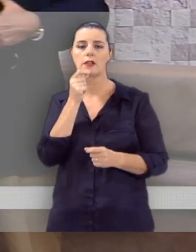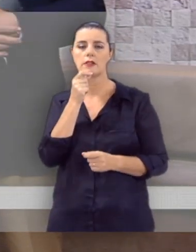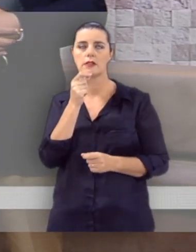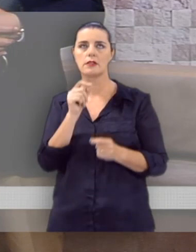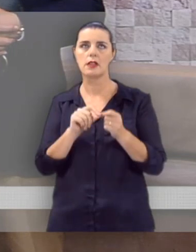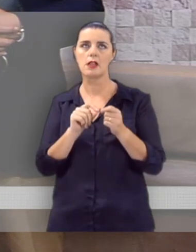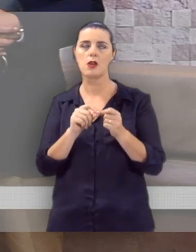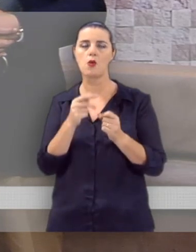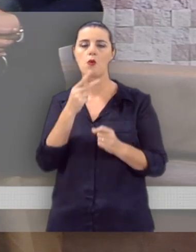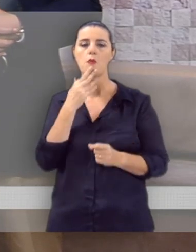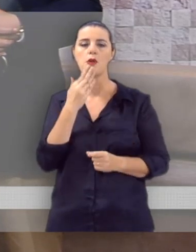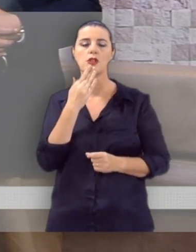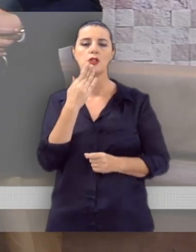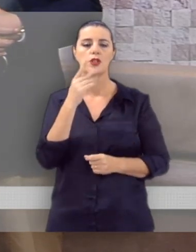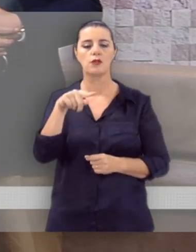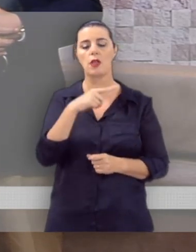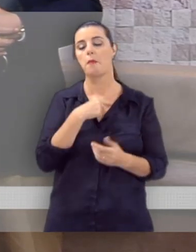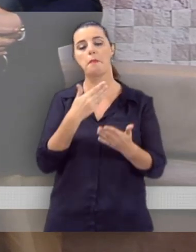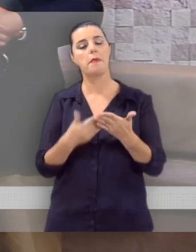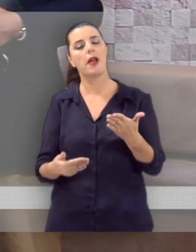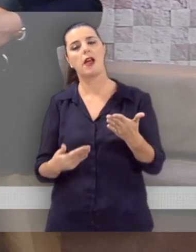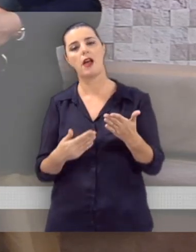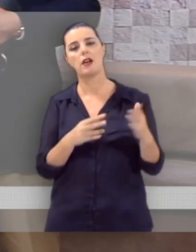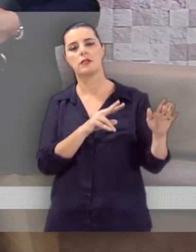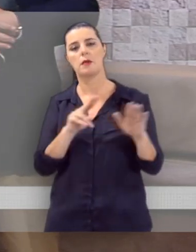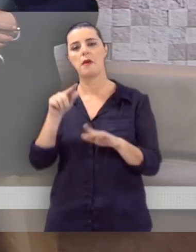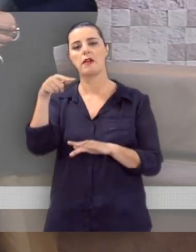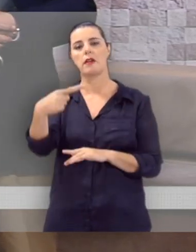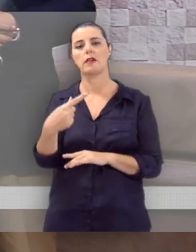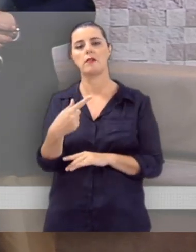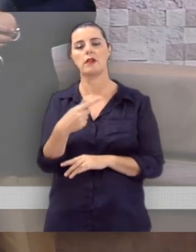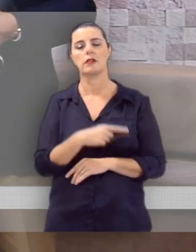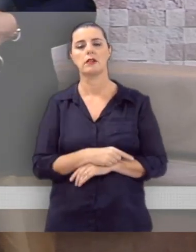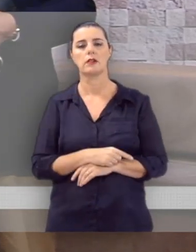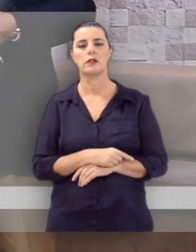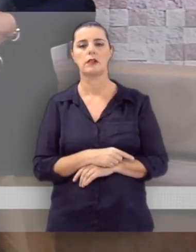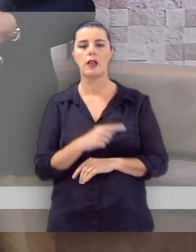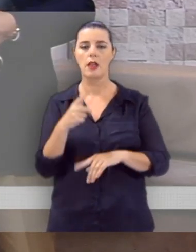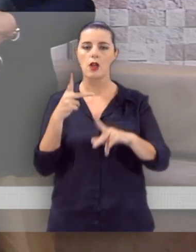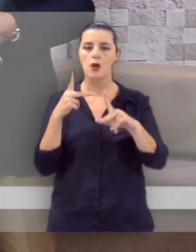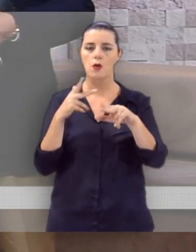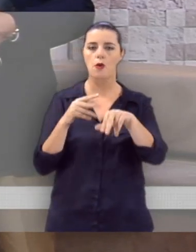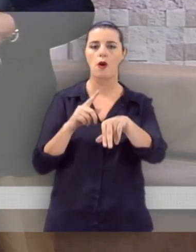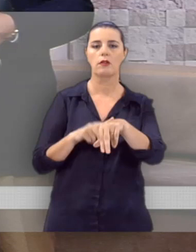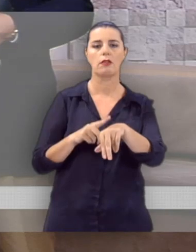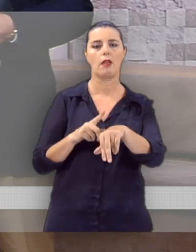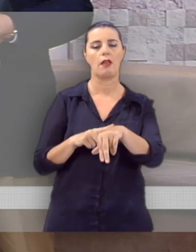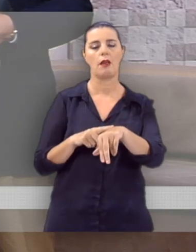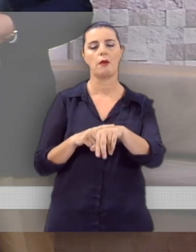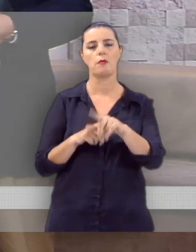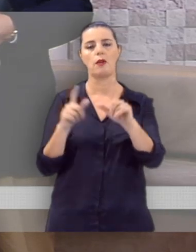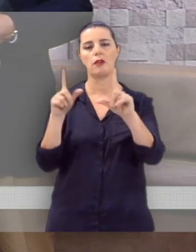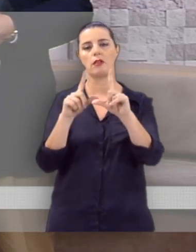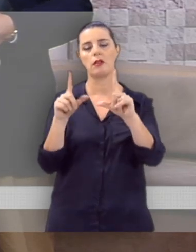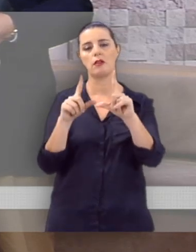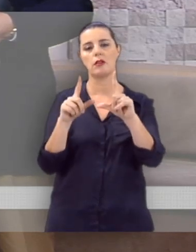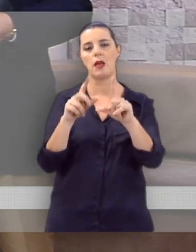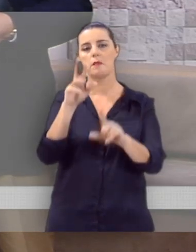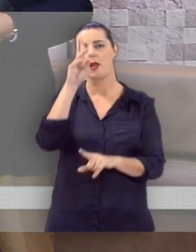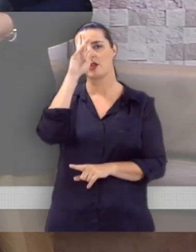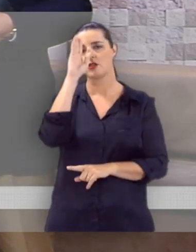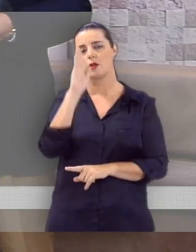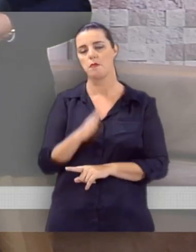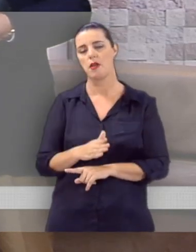fazer aqui um apelo a você, pra que você não perca o próximo programa, no próximo sábado, nesta mesma emissora,